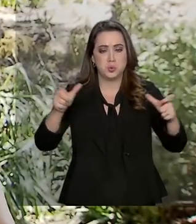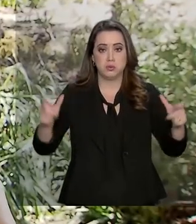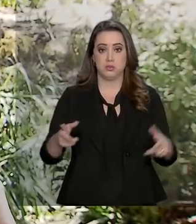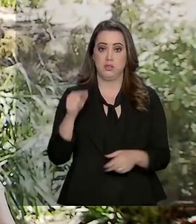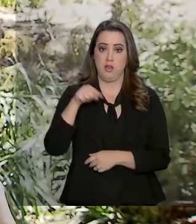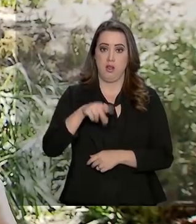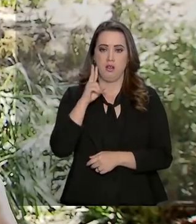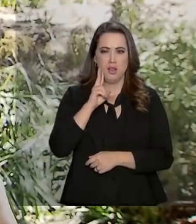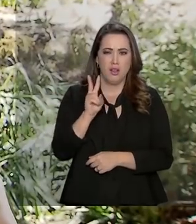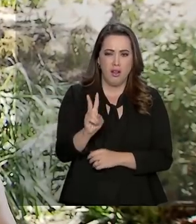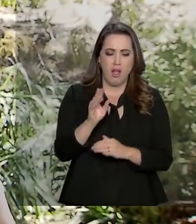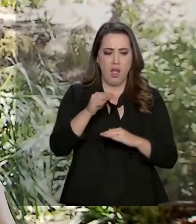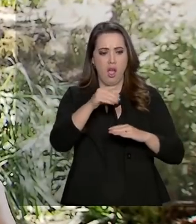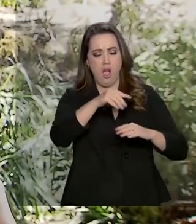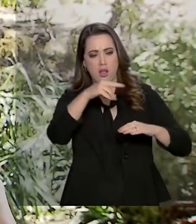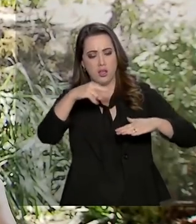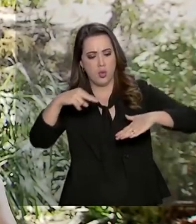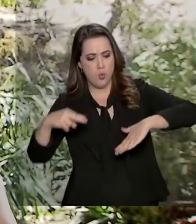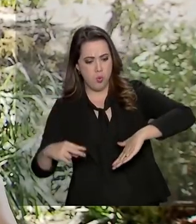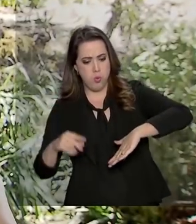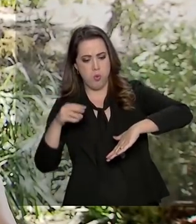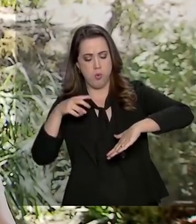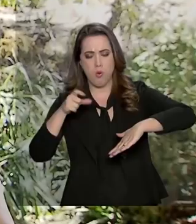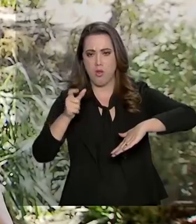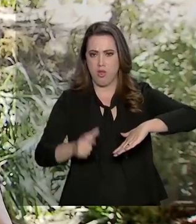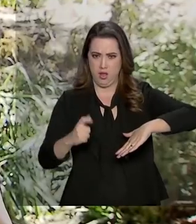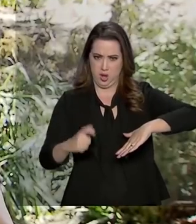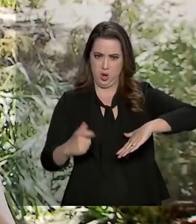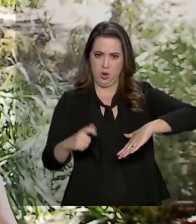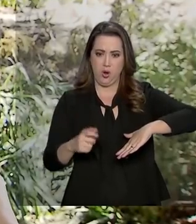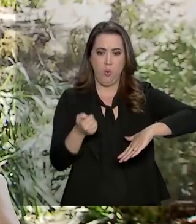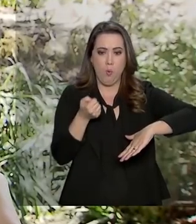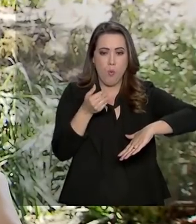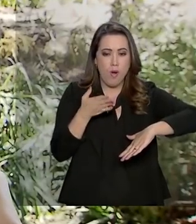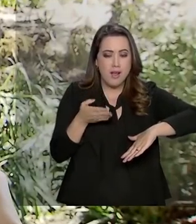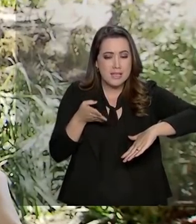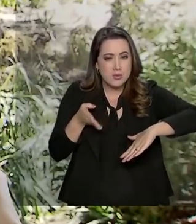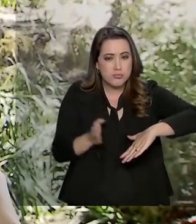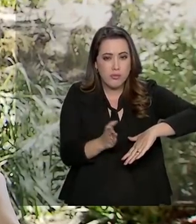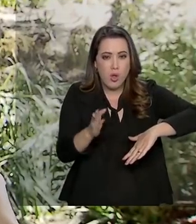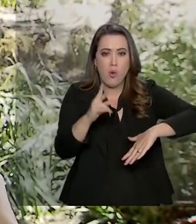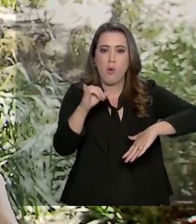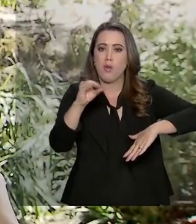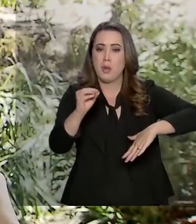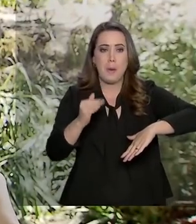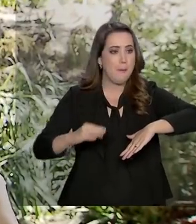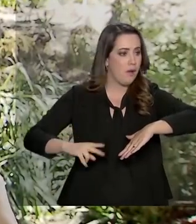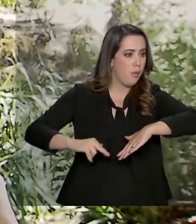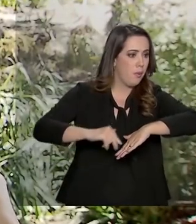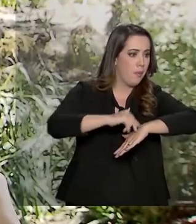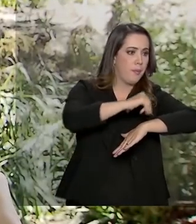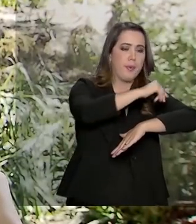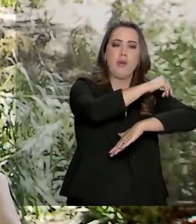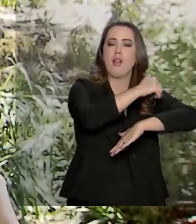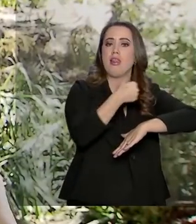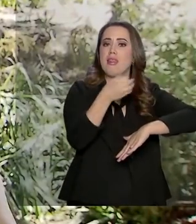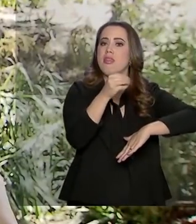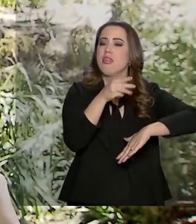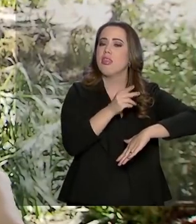Daqui de baixo, onde é o Parque da Cachoeira, que está quase desagoando o rio, para cima tem mais 10 quilômetros de lama,